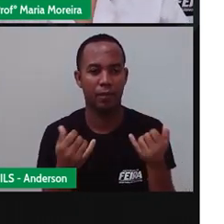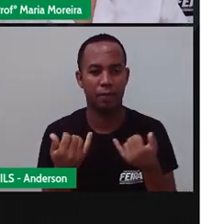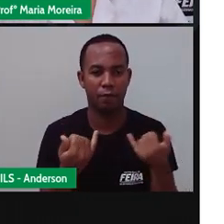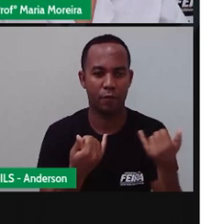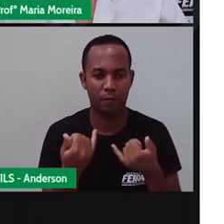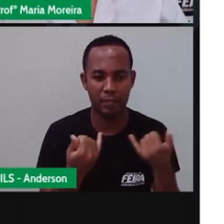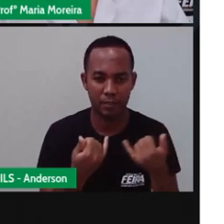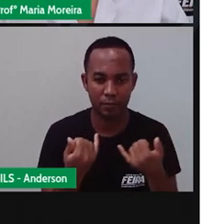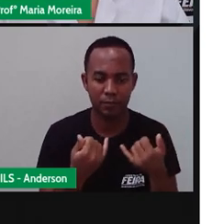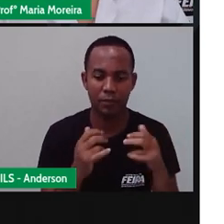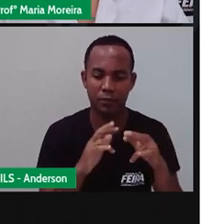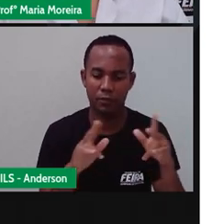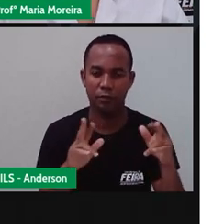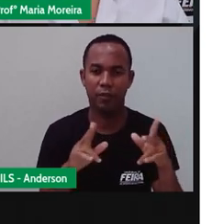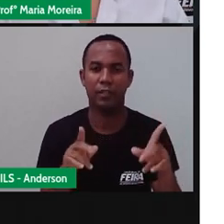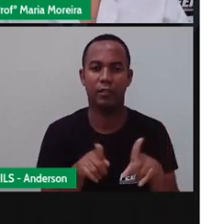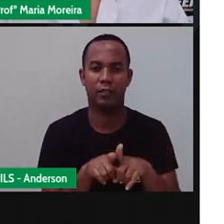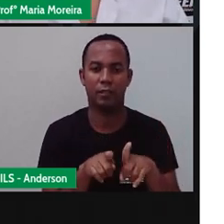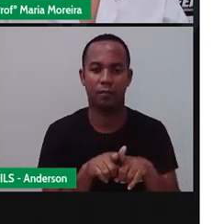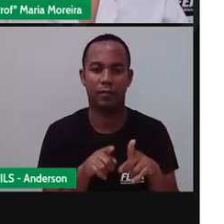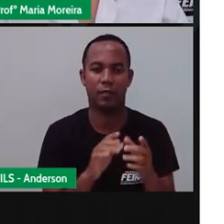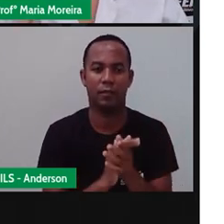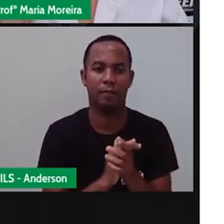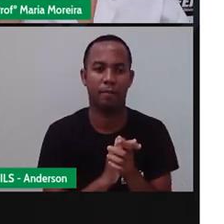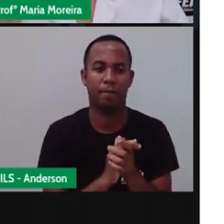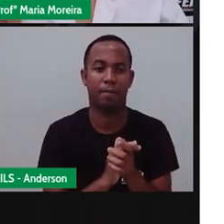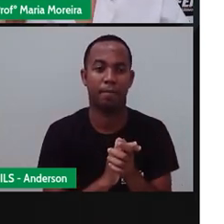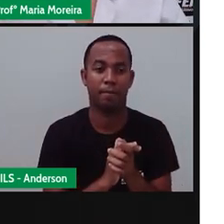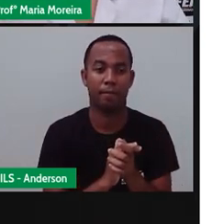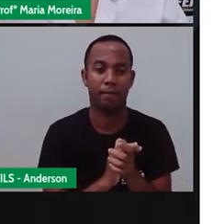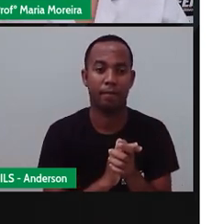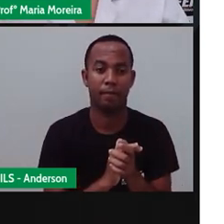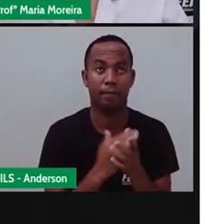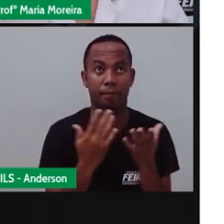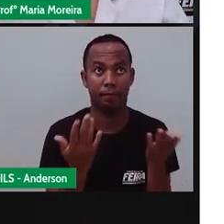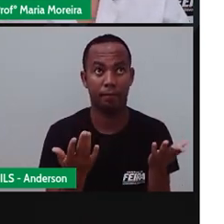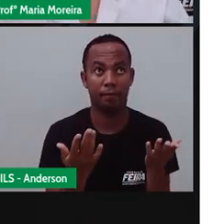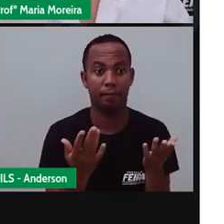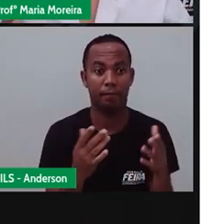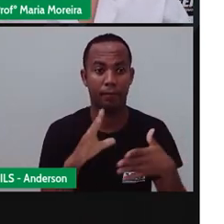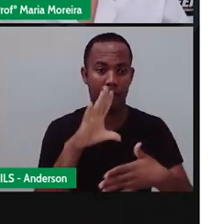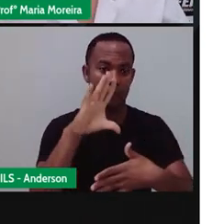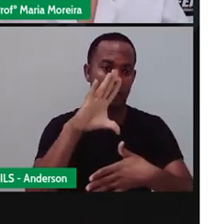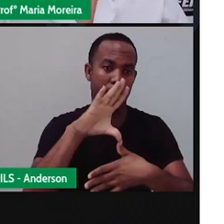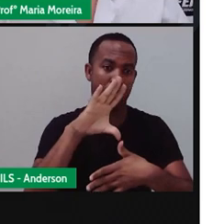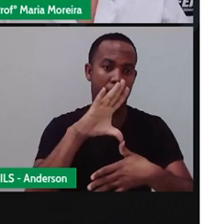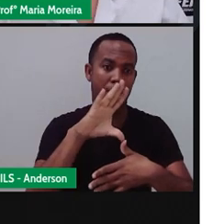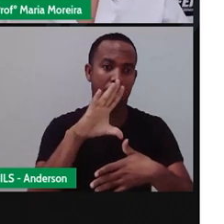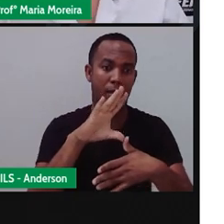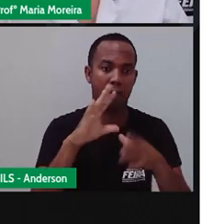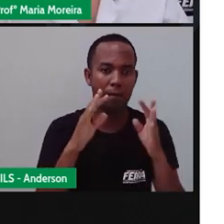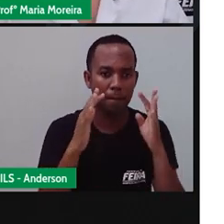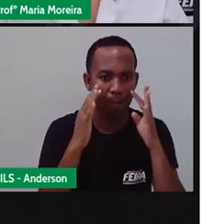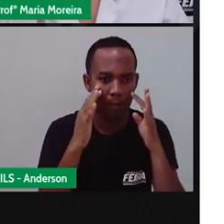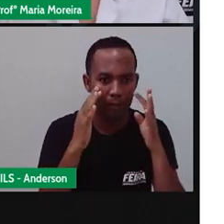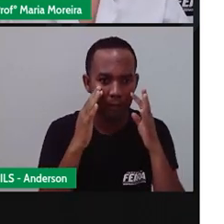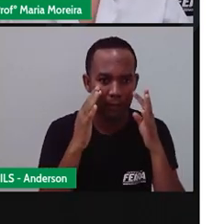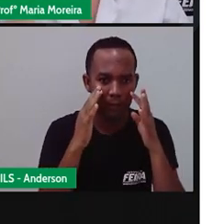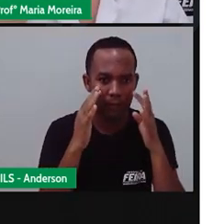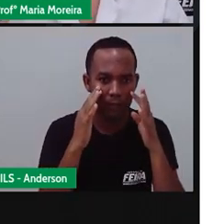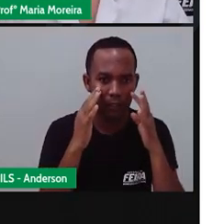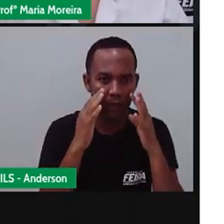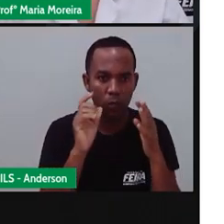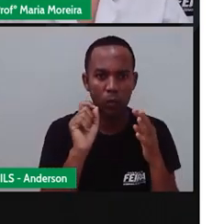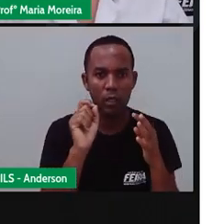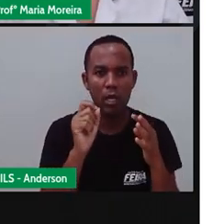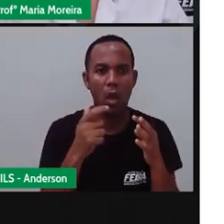informação. Não é isso? Por isso que a Pró falou, olha, quando vocês forem fazer o mapa, prestem atenção no que vocês estão colocando porque uma